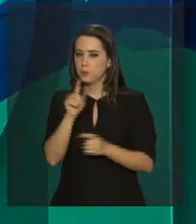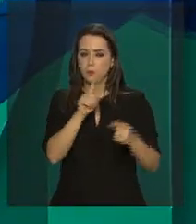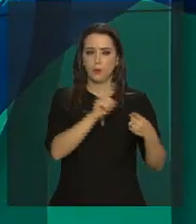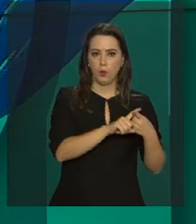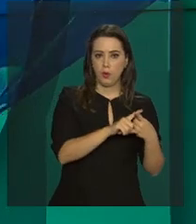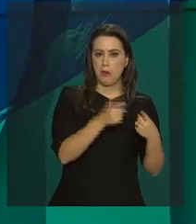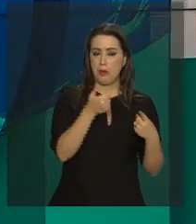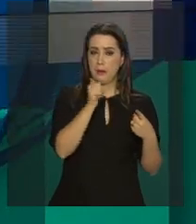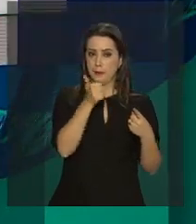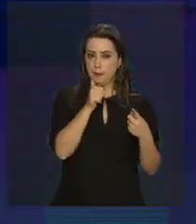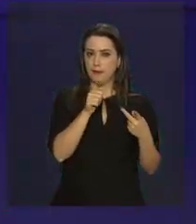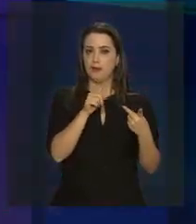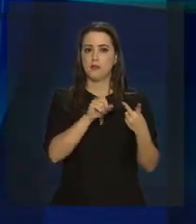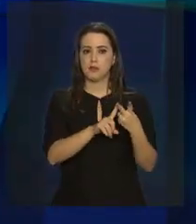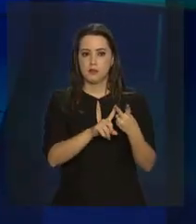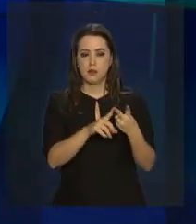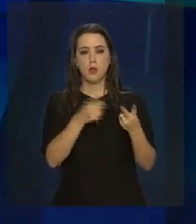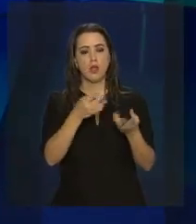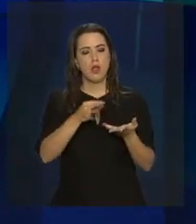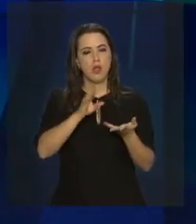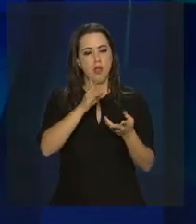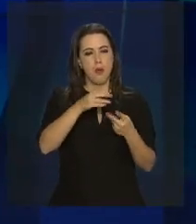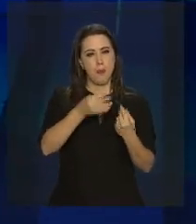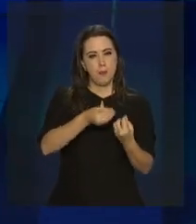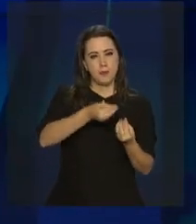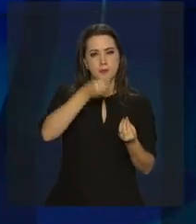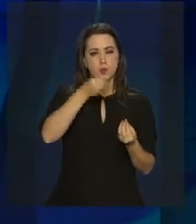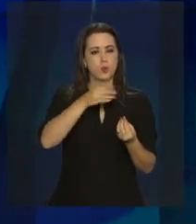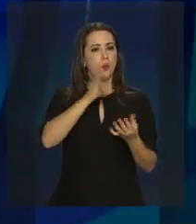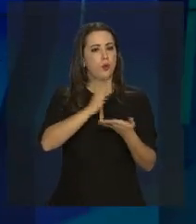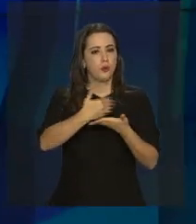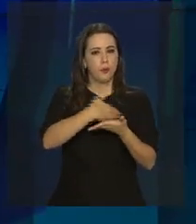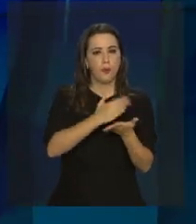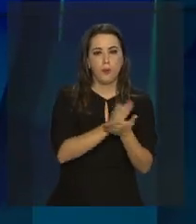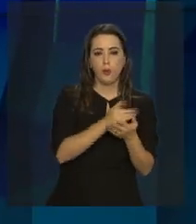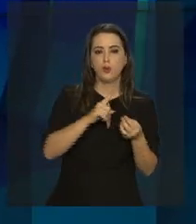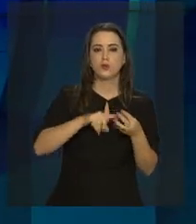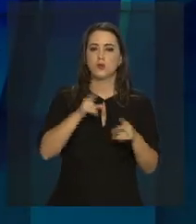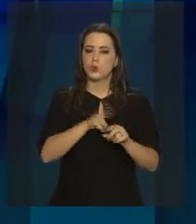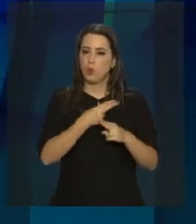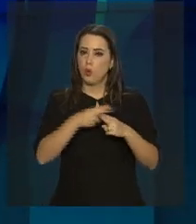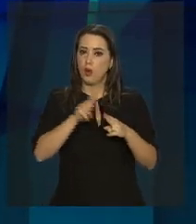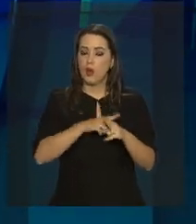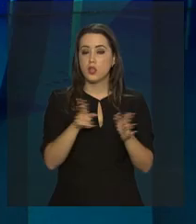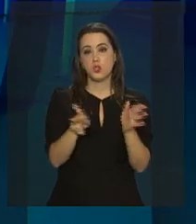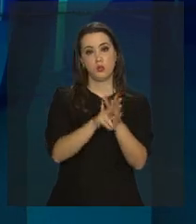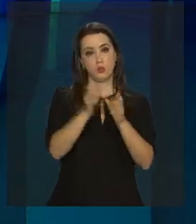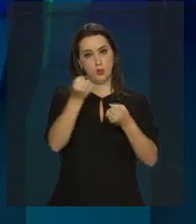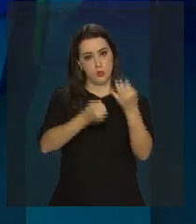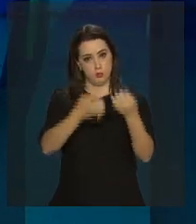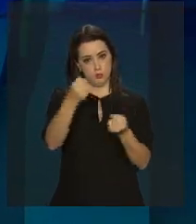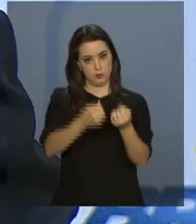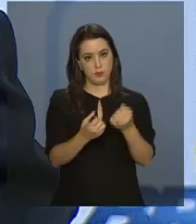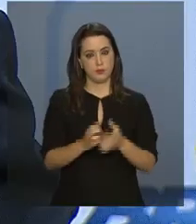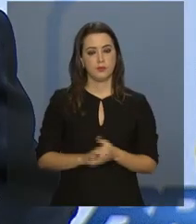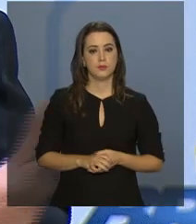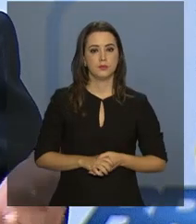alimentos. Bebidas açucaradas, biscoitos, bolos e misturas, achocolatados e produtos lácteos.